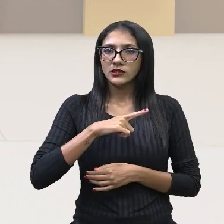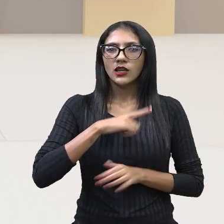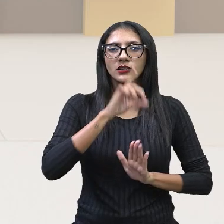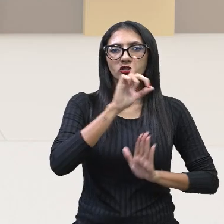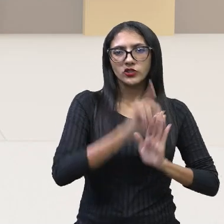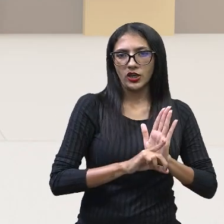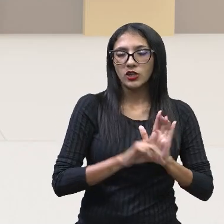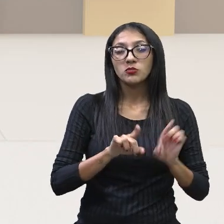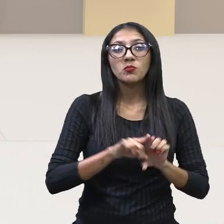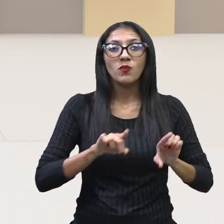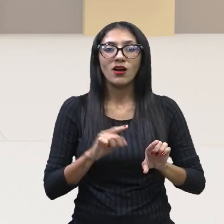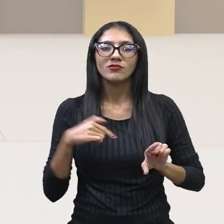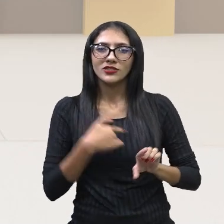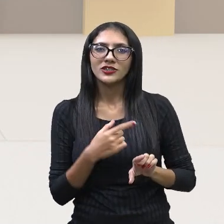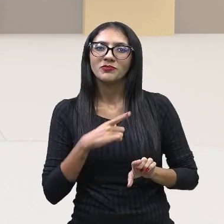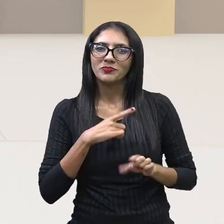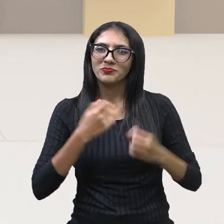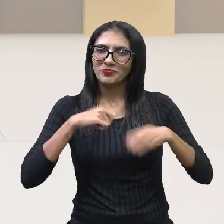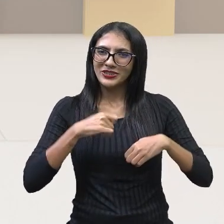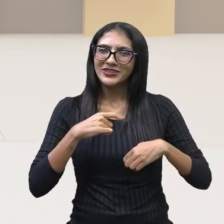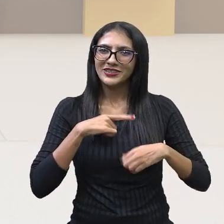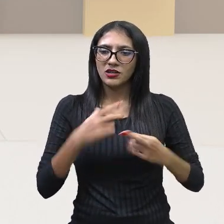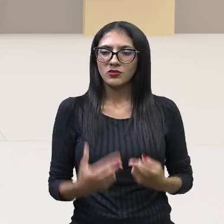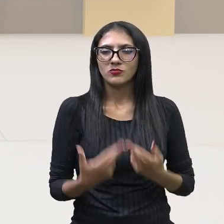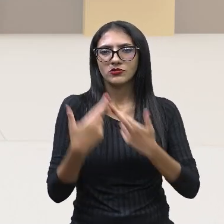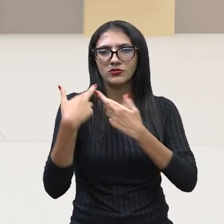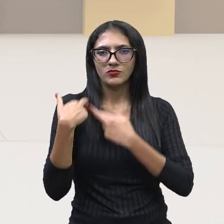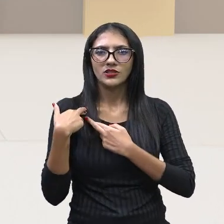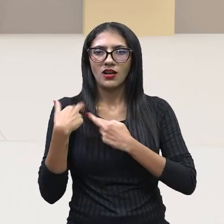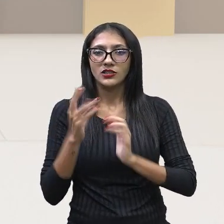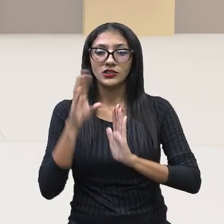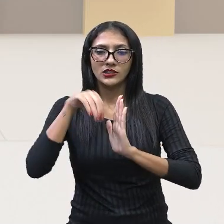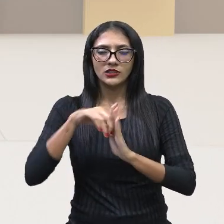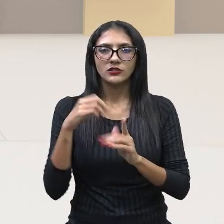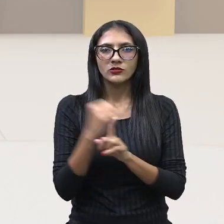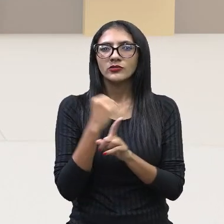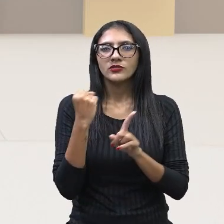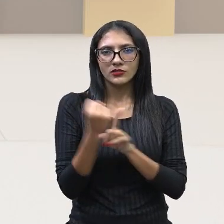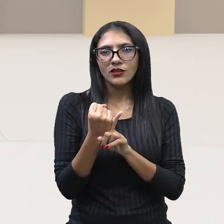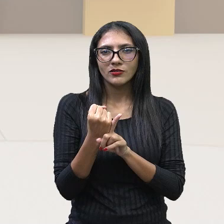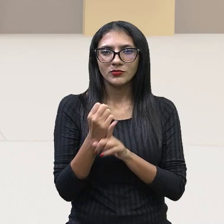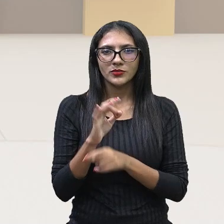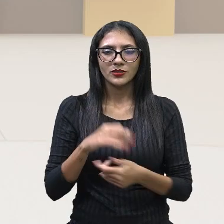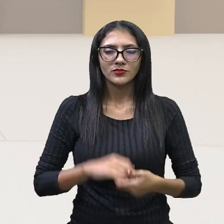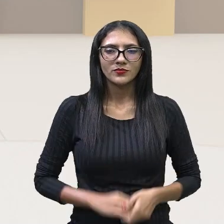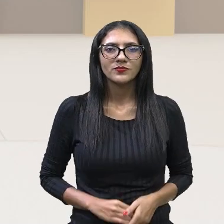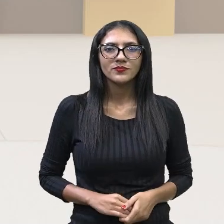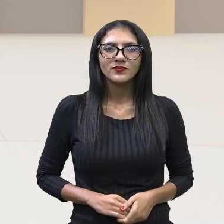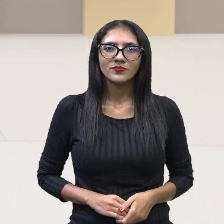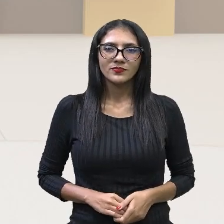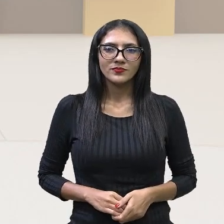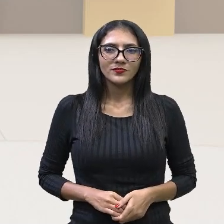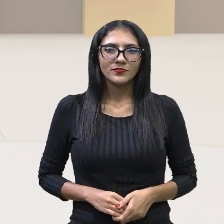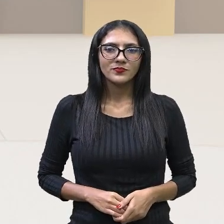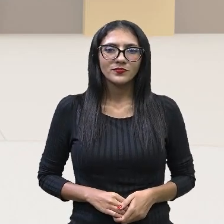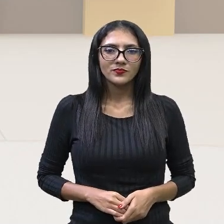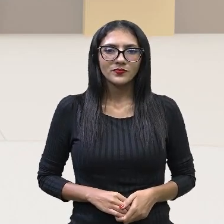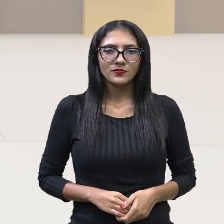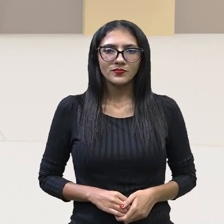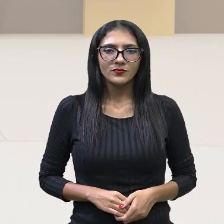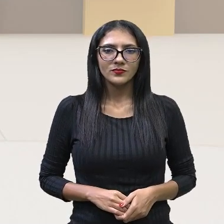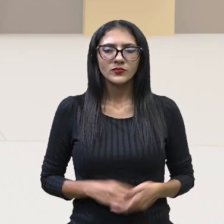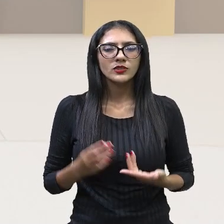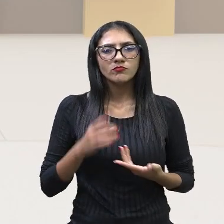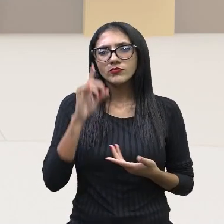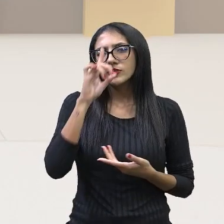mas nós temos também deveres a cumprir dentro desta sociedade aí, tá bom? E a ideia dos direitos